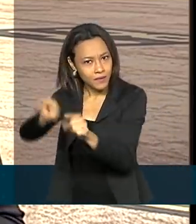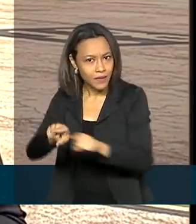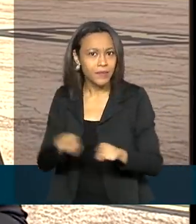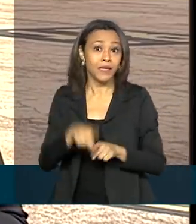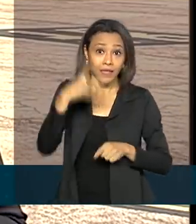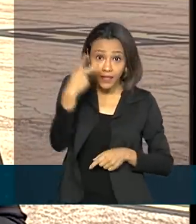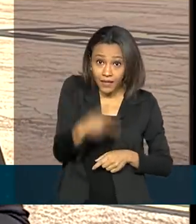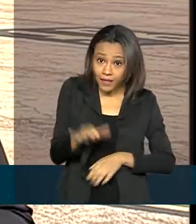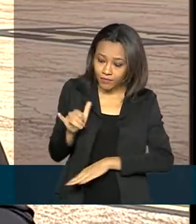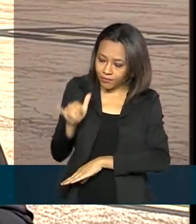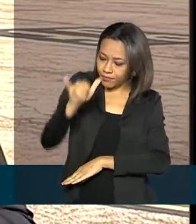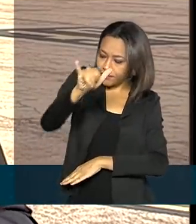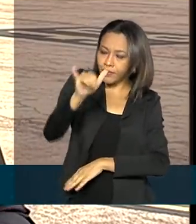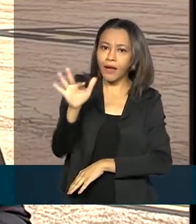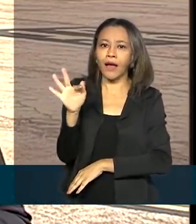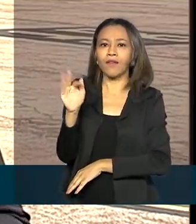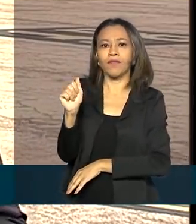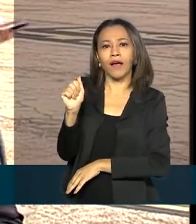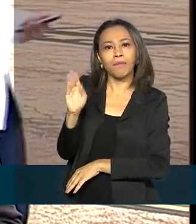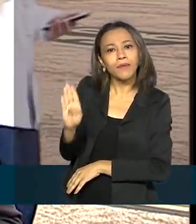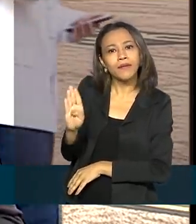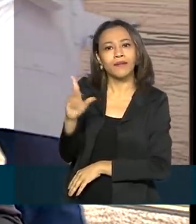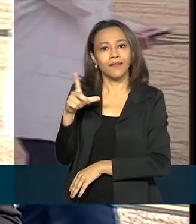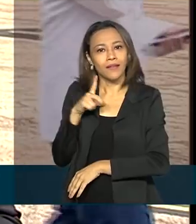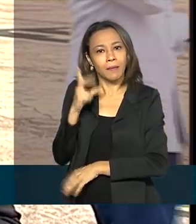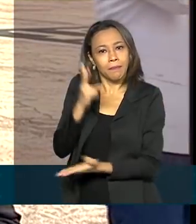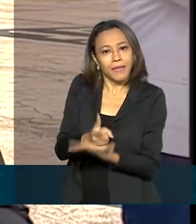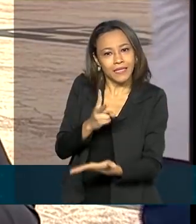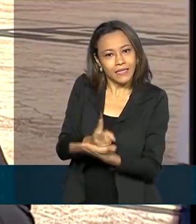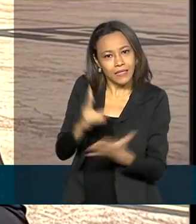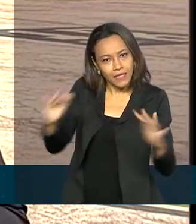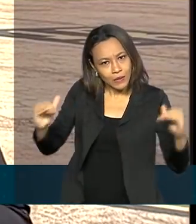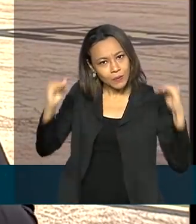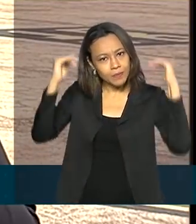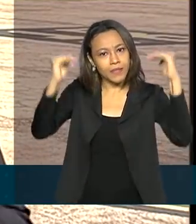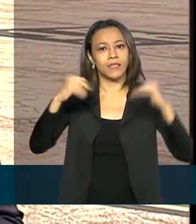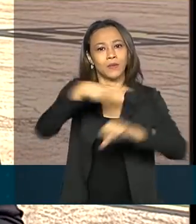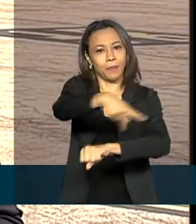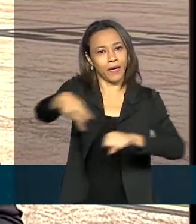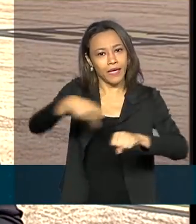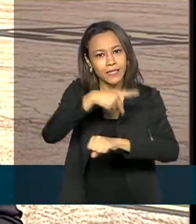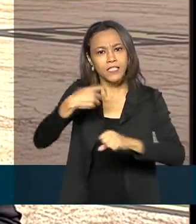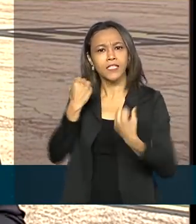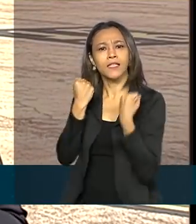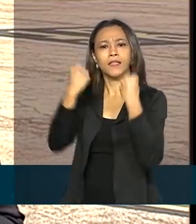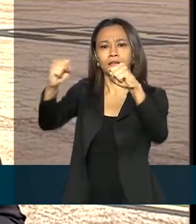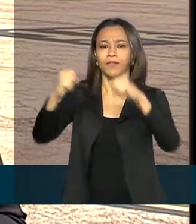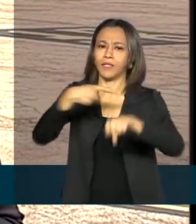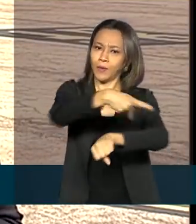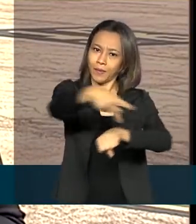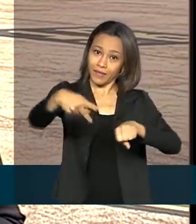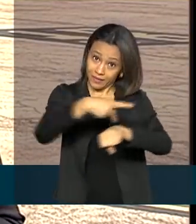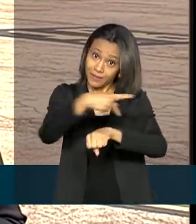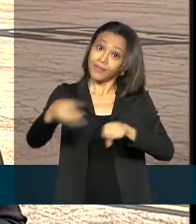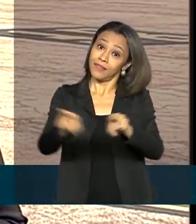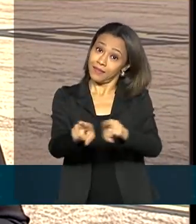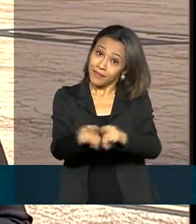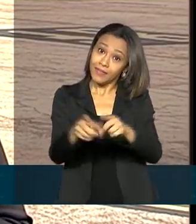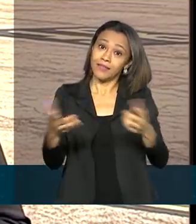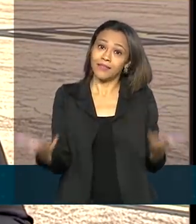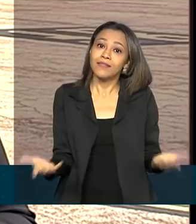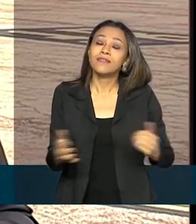Brasileira, ela tem como missão integrar, manter a soberania do Brasil e integrar e defender o país pelo ar. E